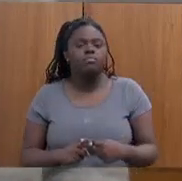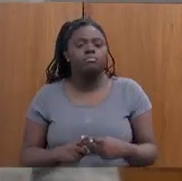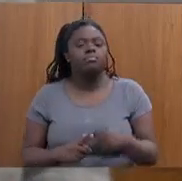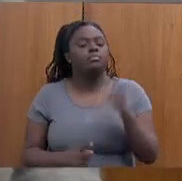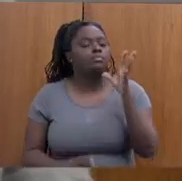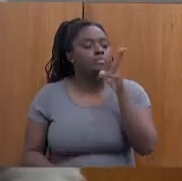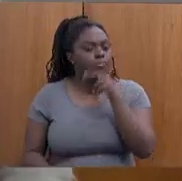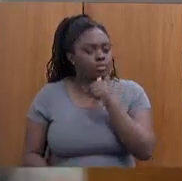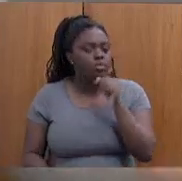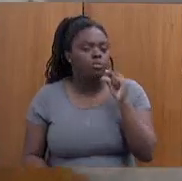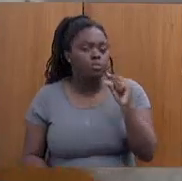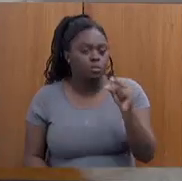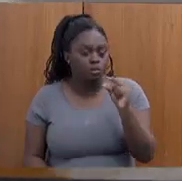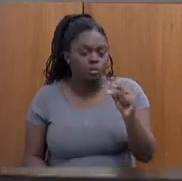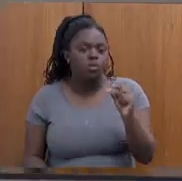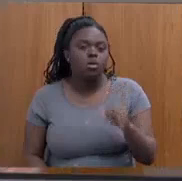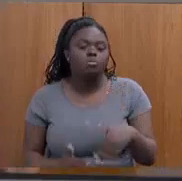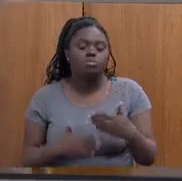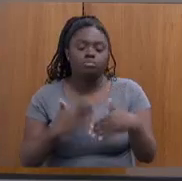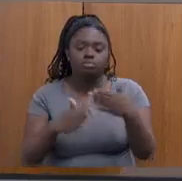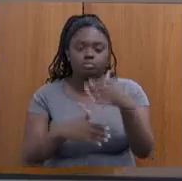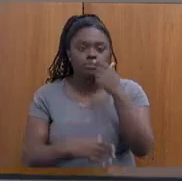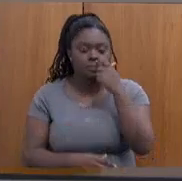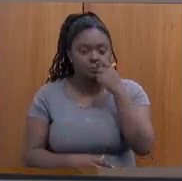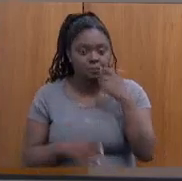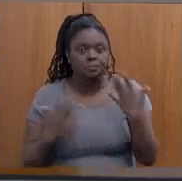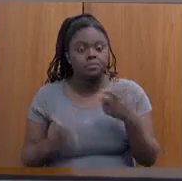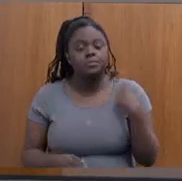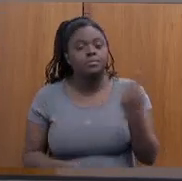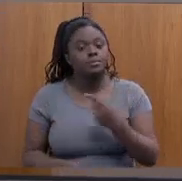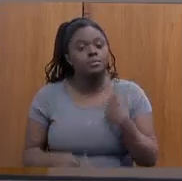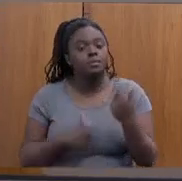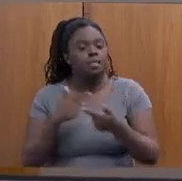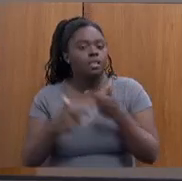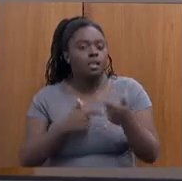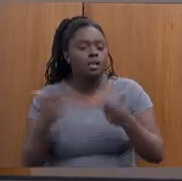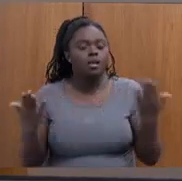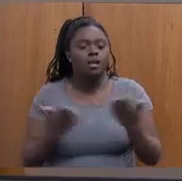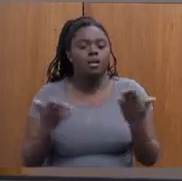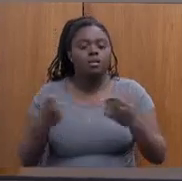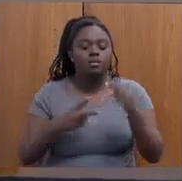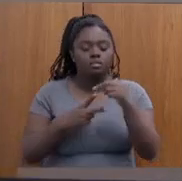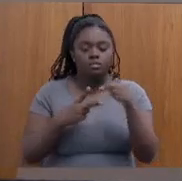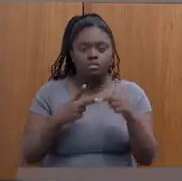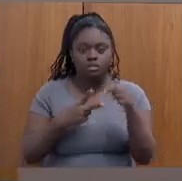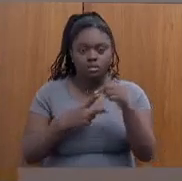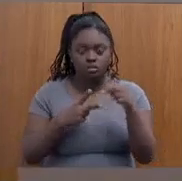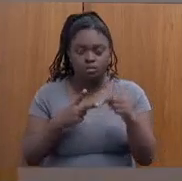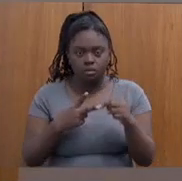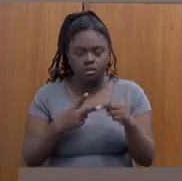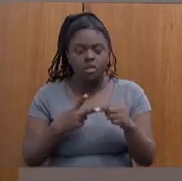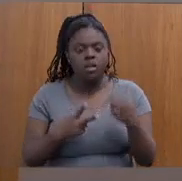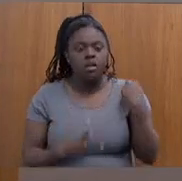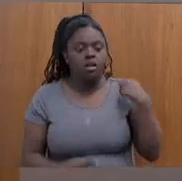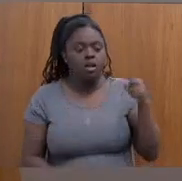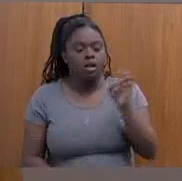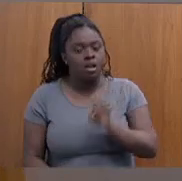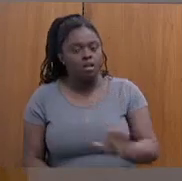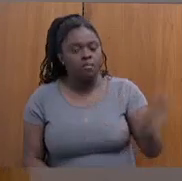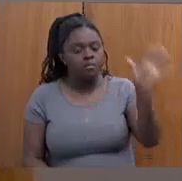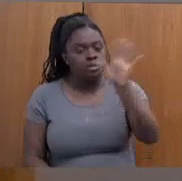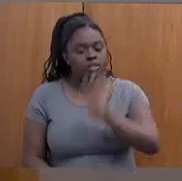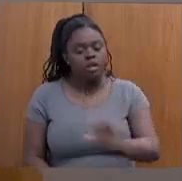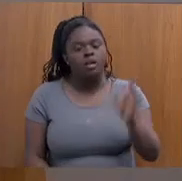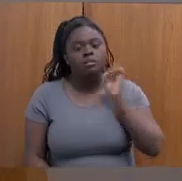demorar um pouco. Isso eu não coloquei. Então, o nosso trabalho agora são dois, é ir para o Estado todo e